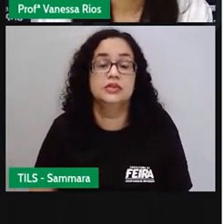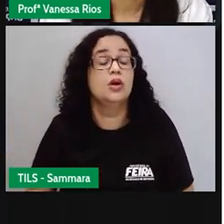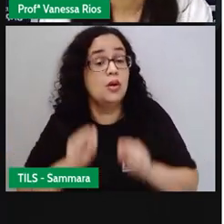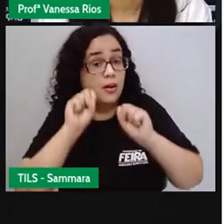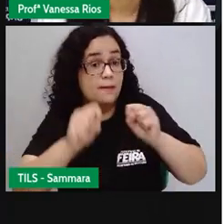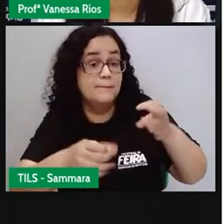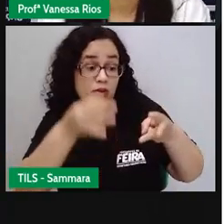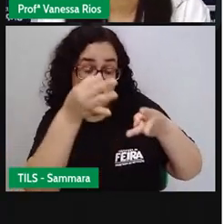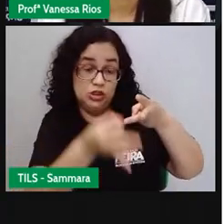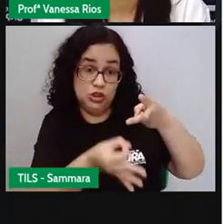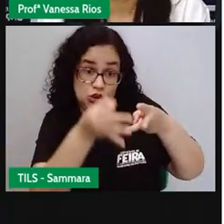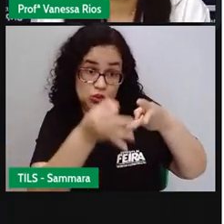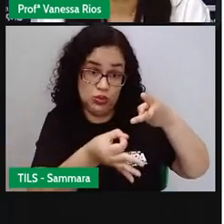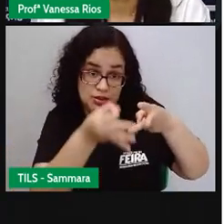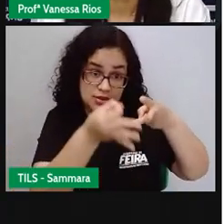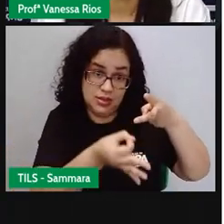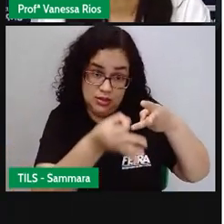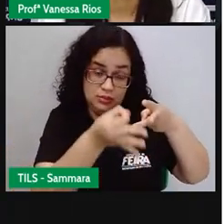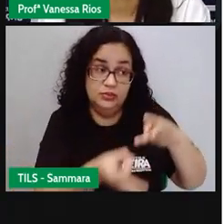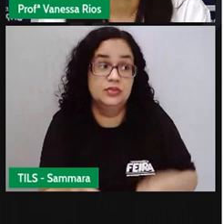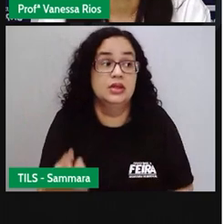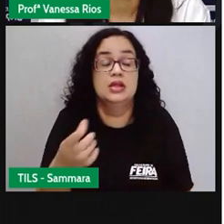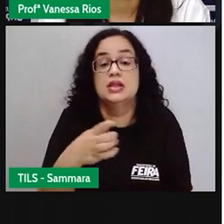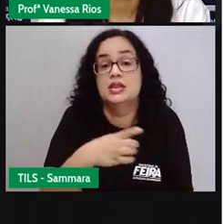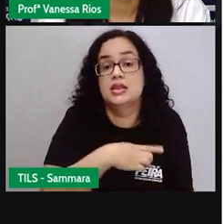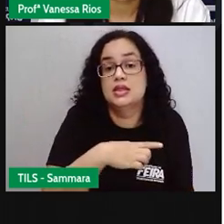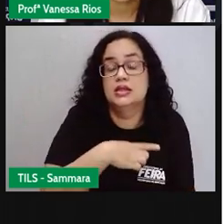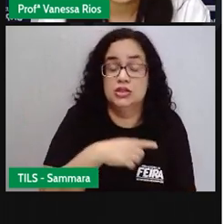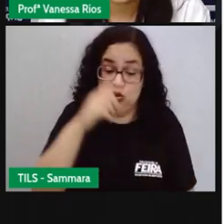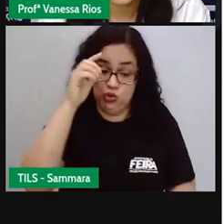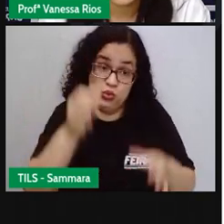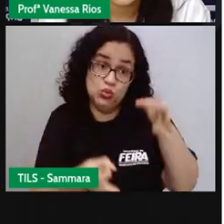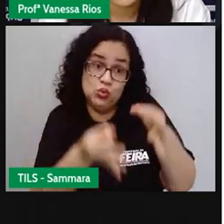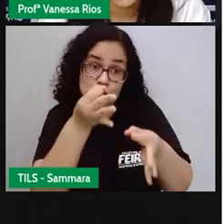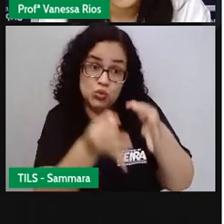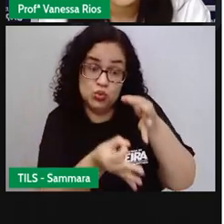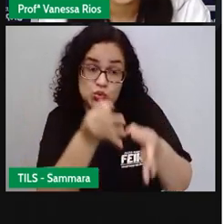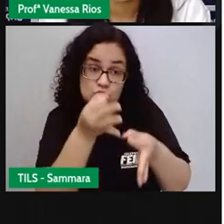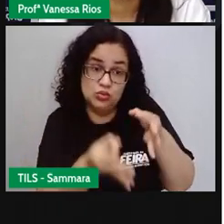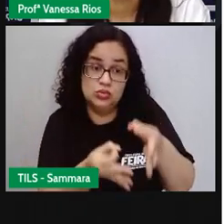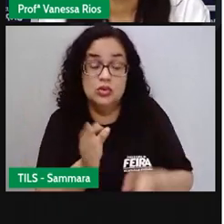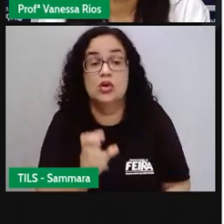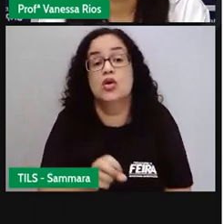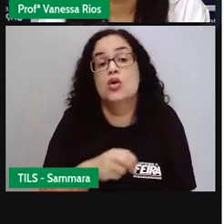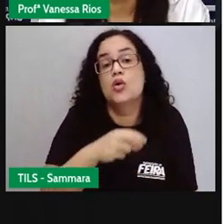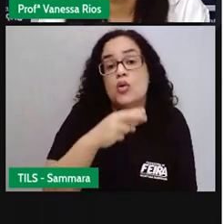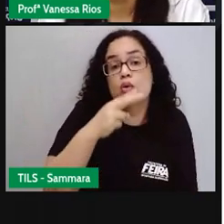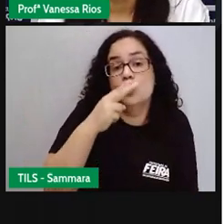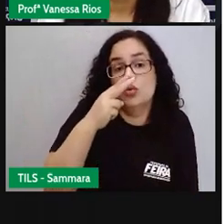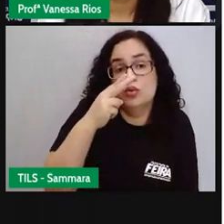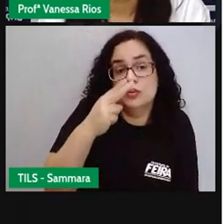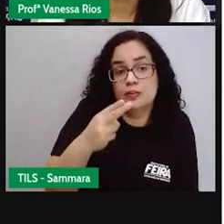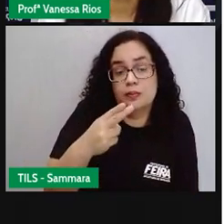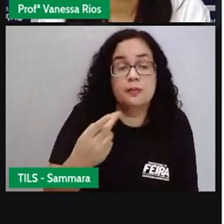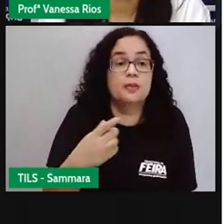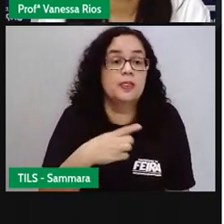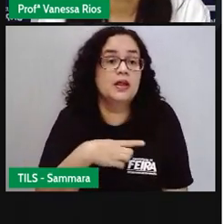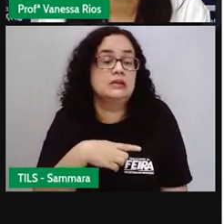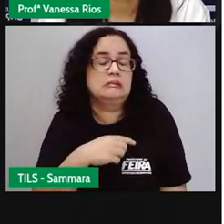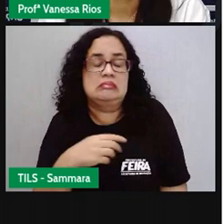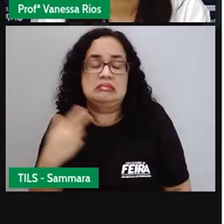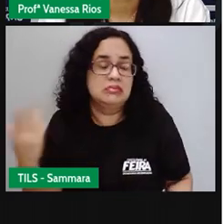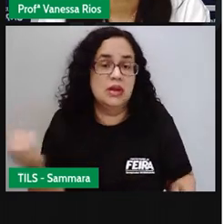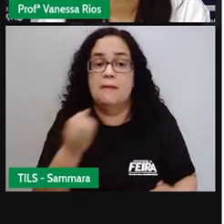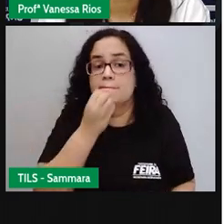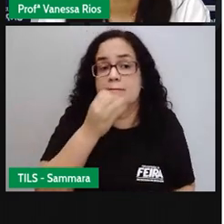E o poder judiciário tem a função aí de julgar as ações ou situações que não estão